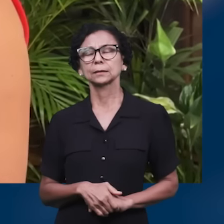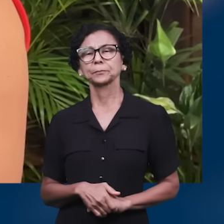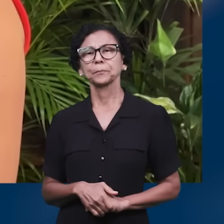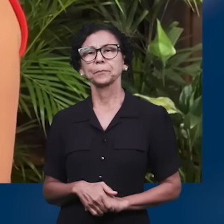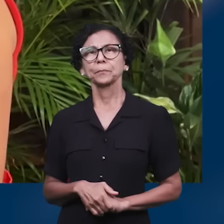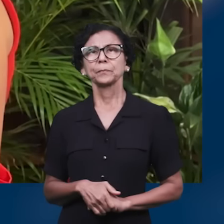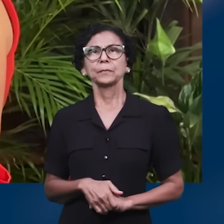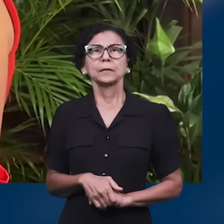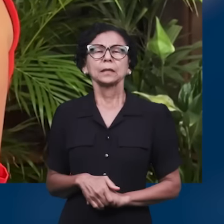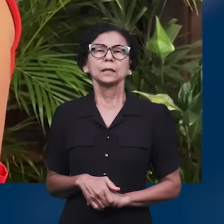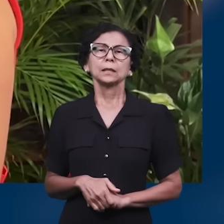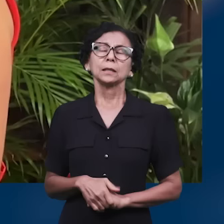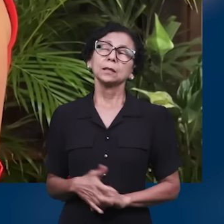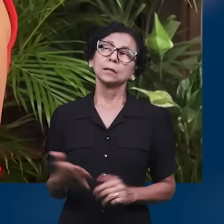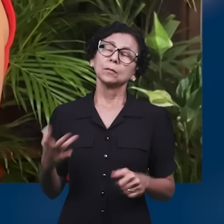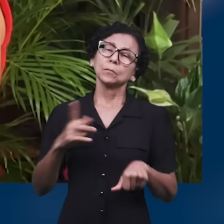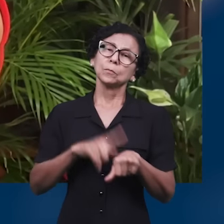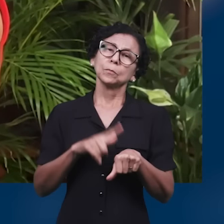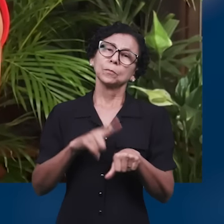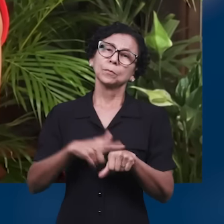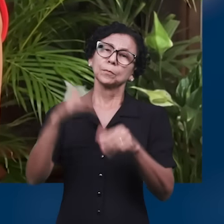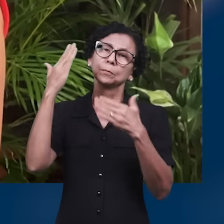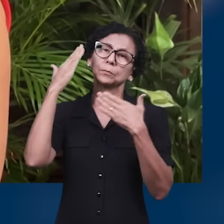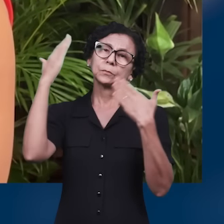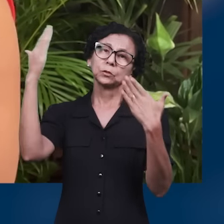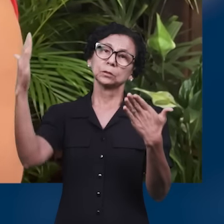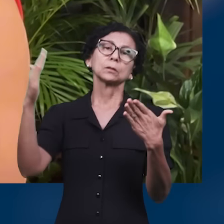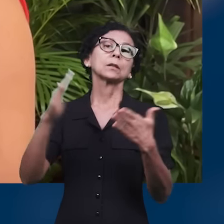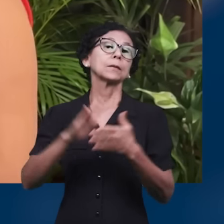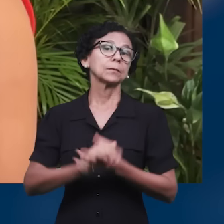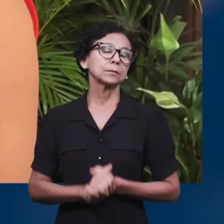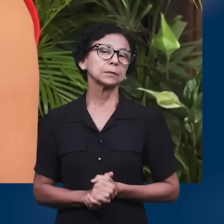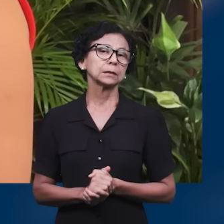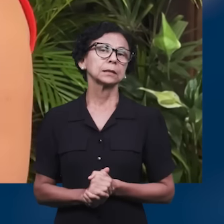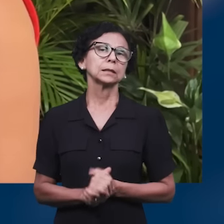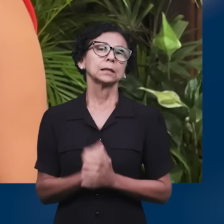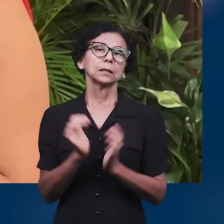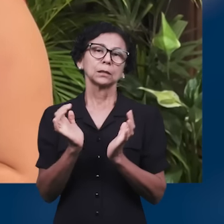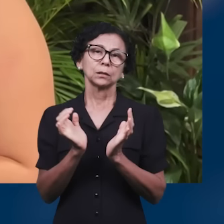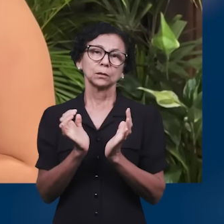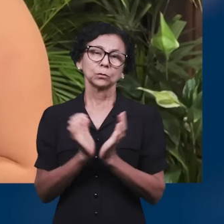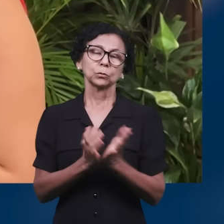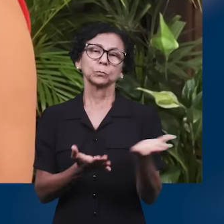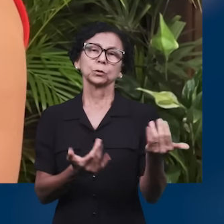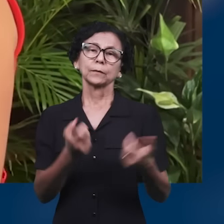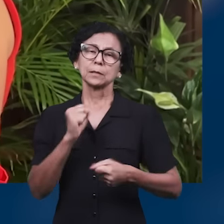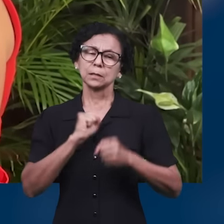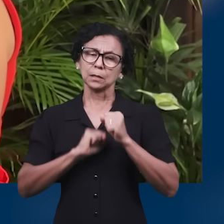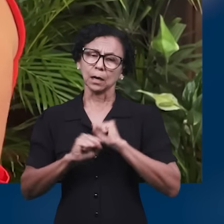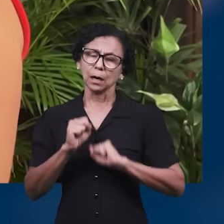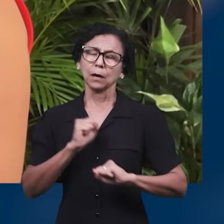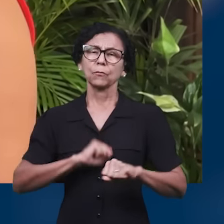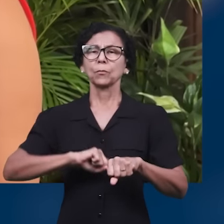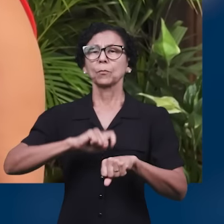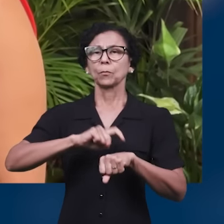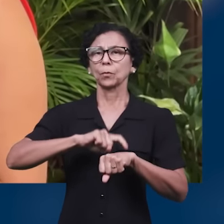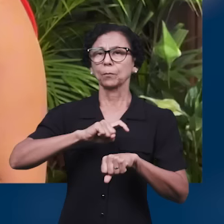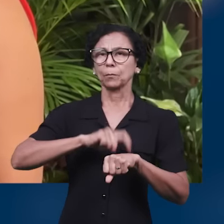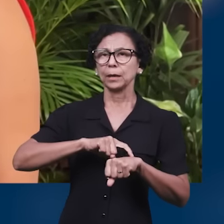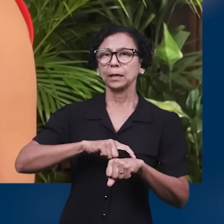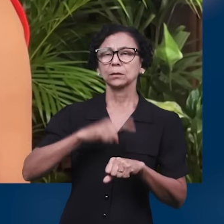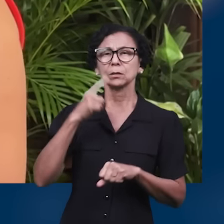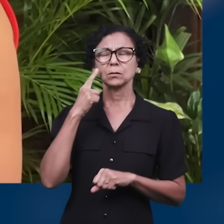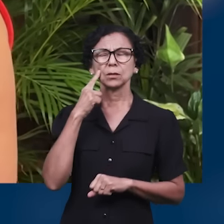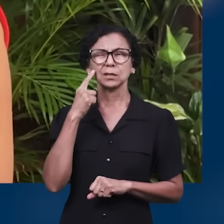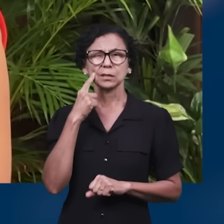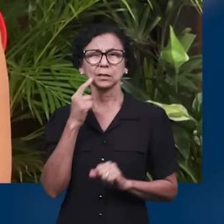vimos aqui é um momento de gratidão. Os nossos jovens, eles ansiavam por este momento, né? O que nós vimos ao longo